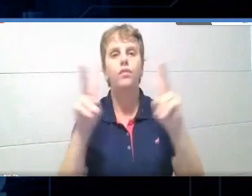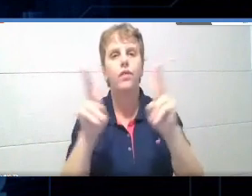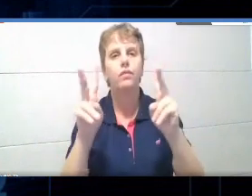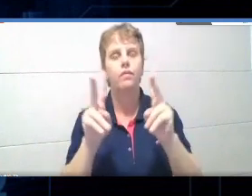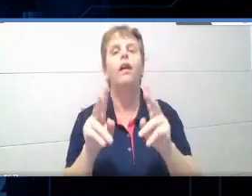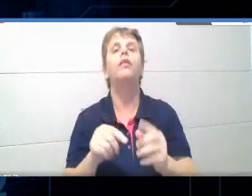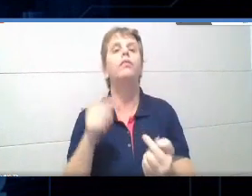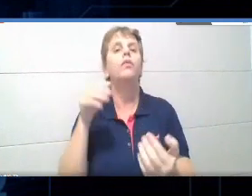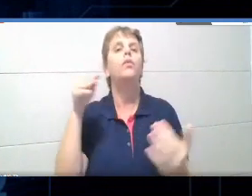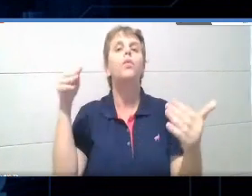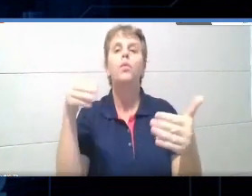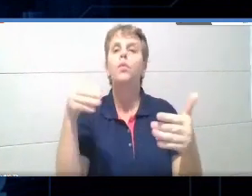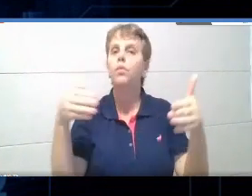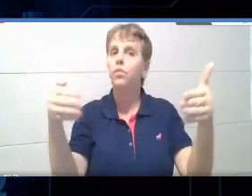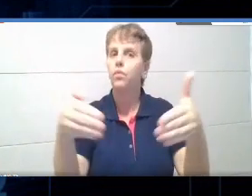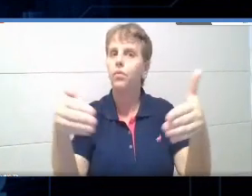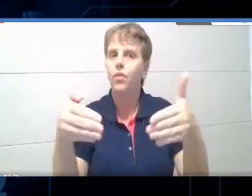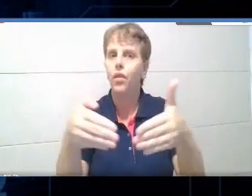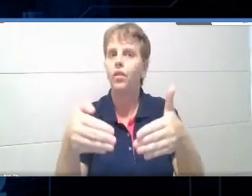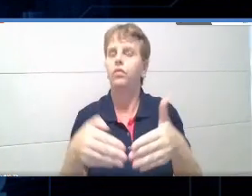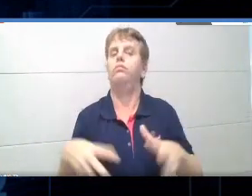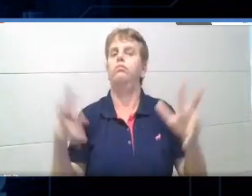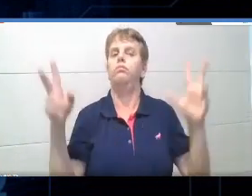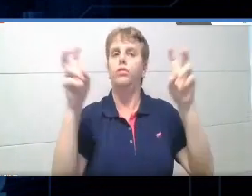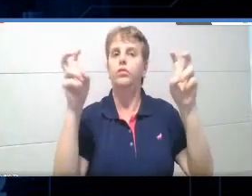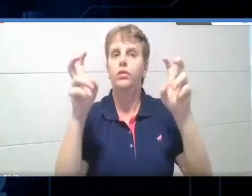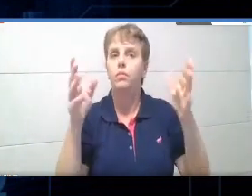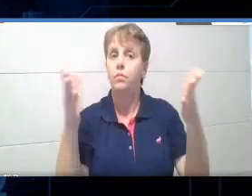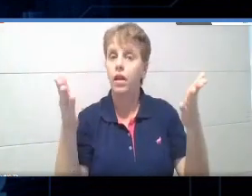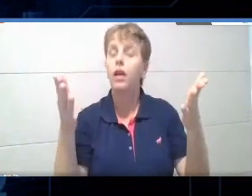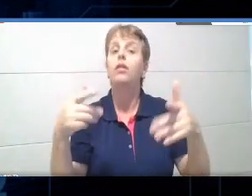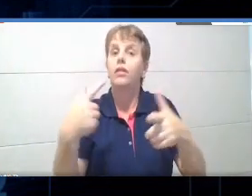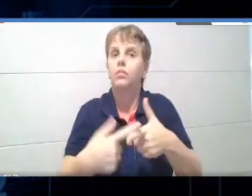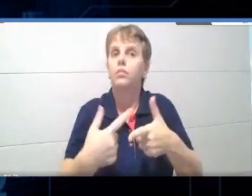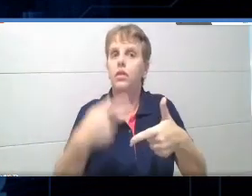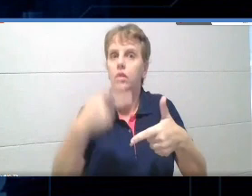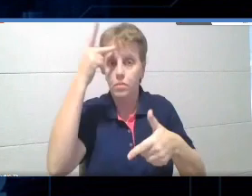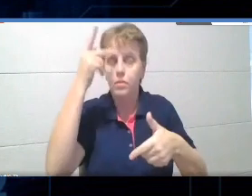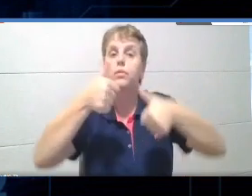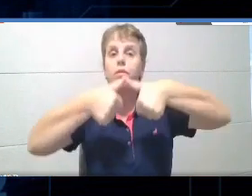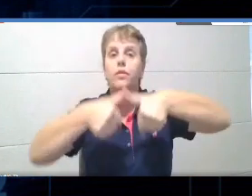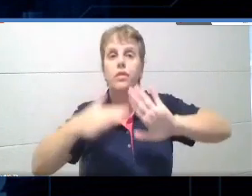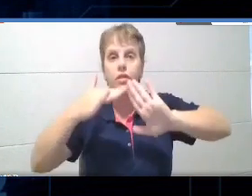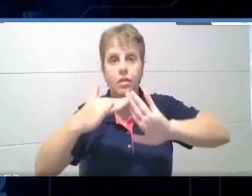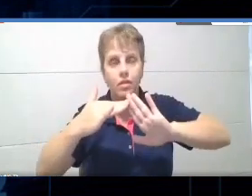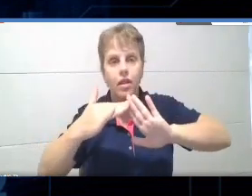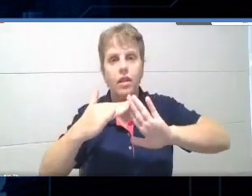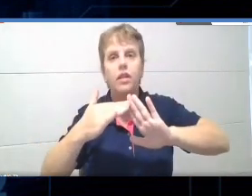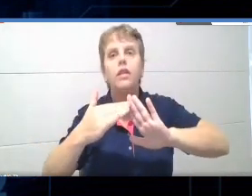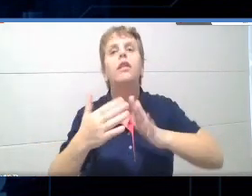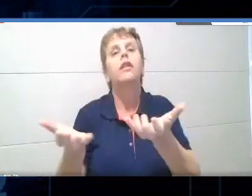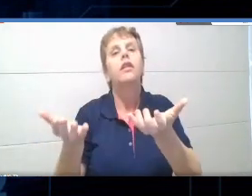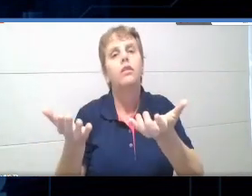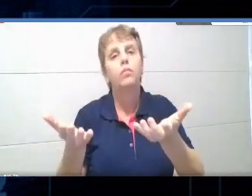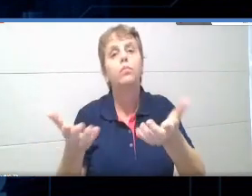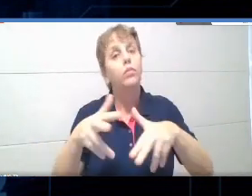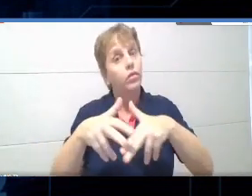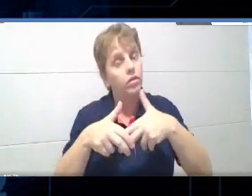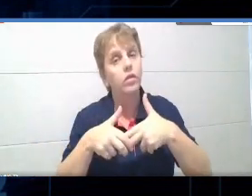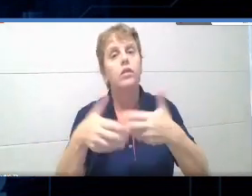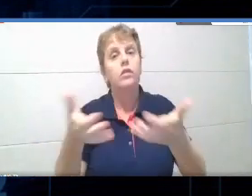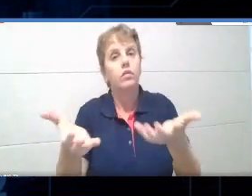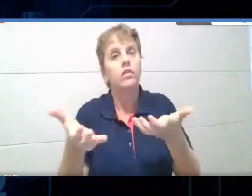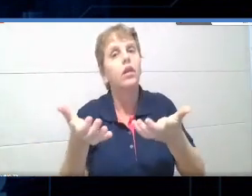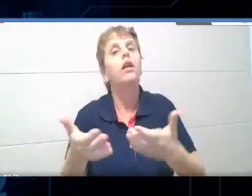nós estamos passando neste momento e gostaríamos, né, de estar aí juntos, colaborando para que nossos